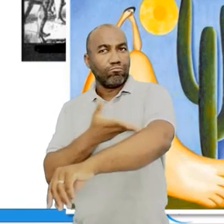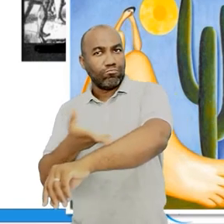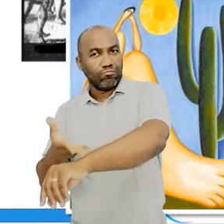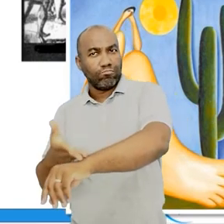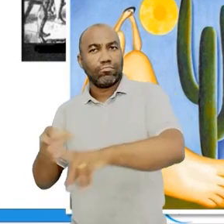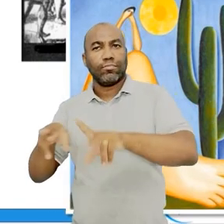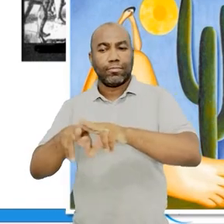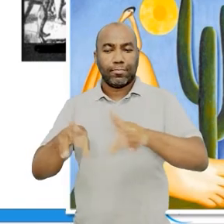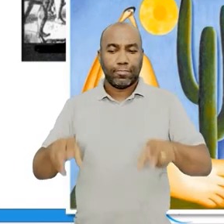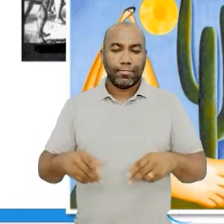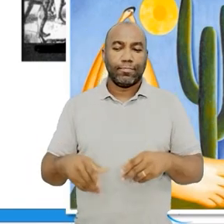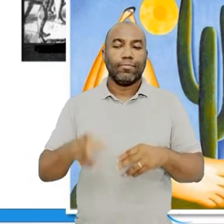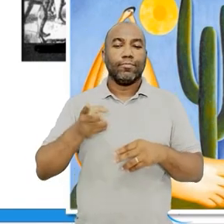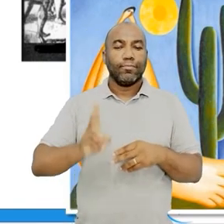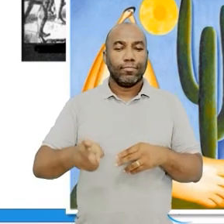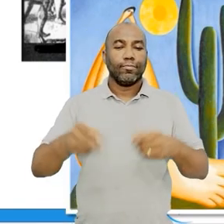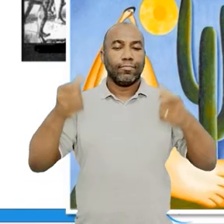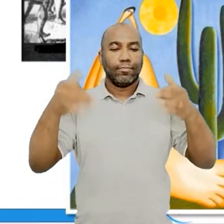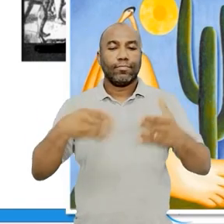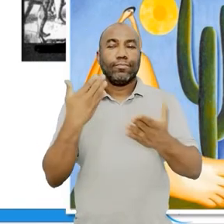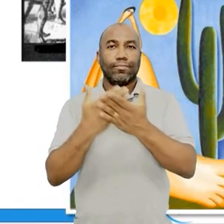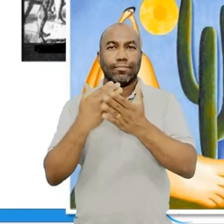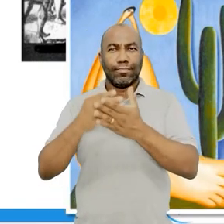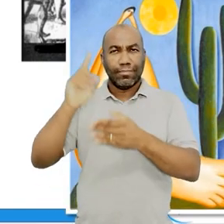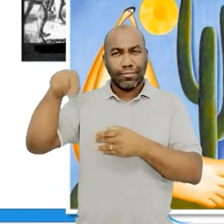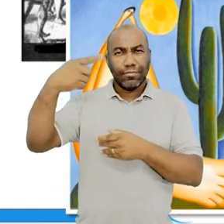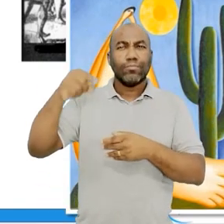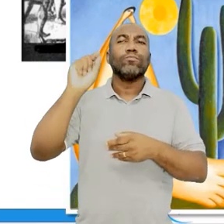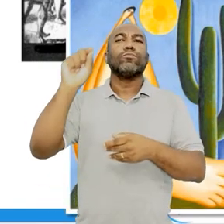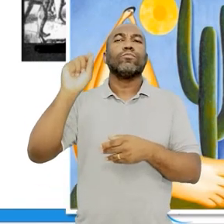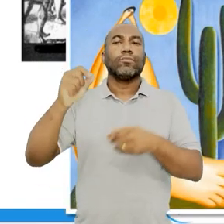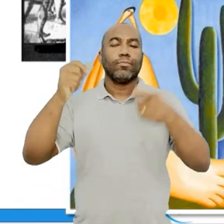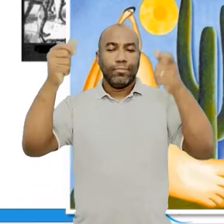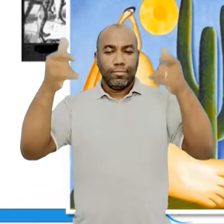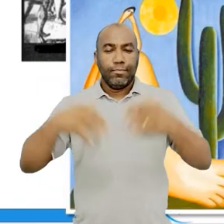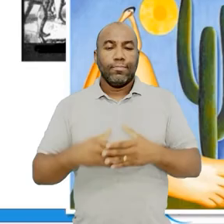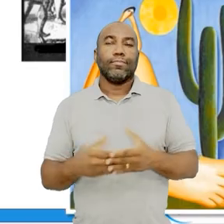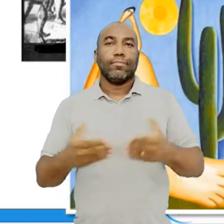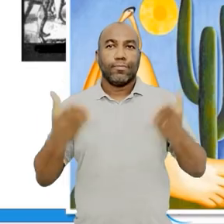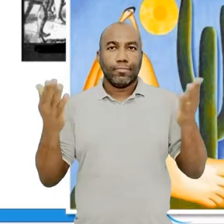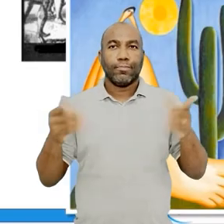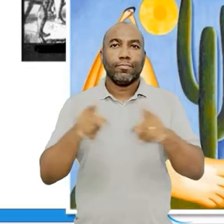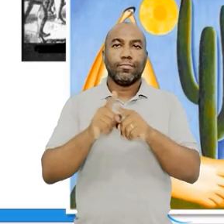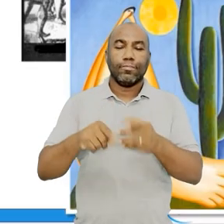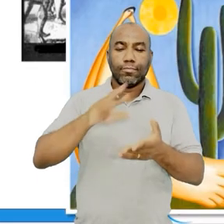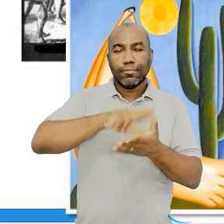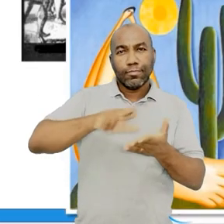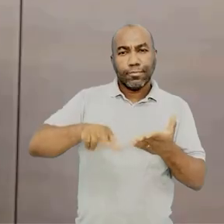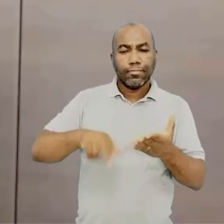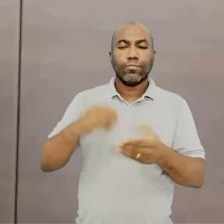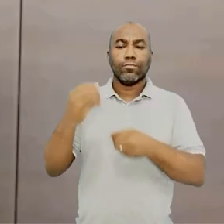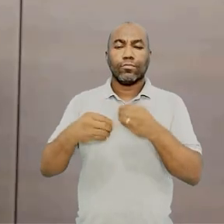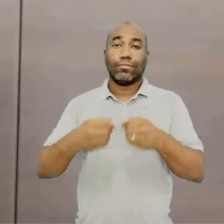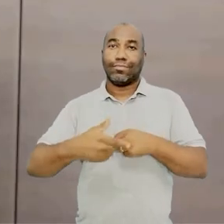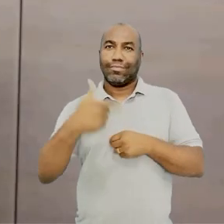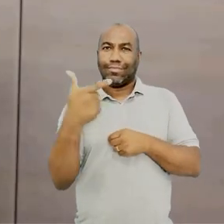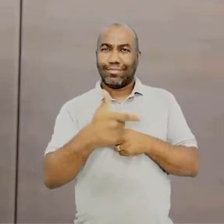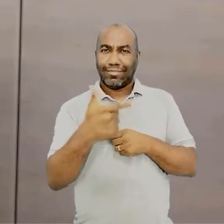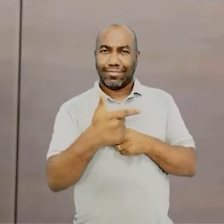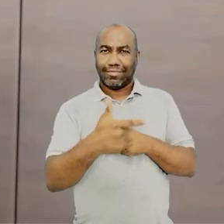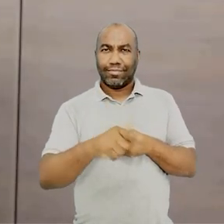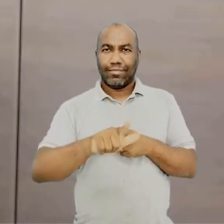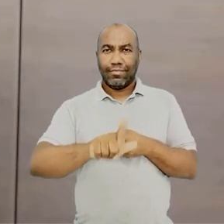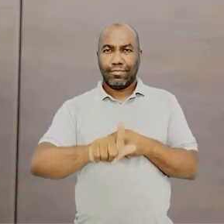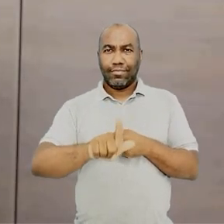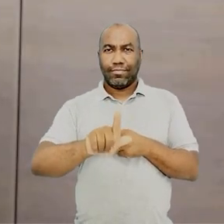vai chegando perto da nossa próxima aula, tá bom? Quando nós vamos para a segunda geração, que